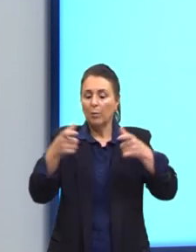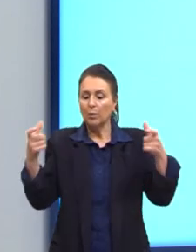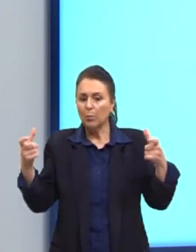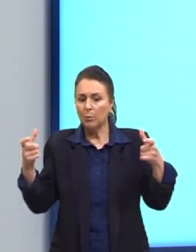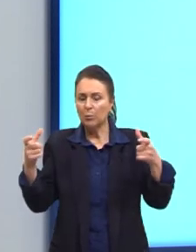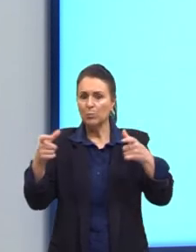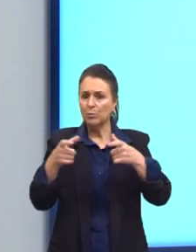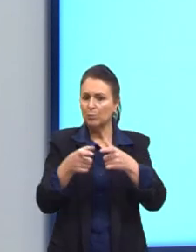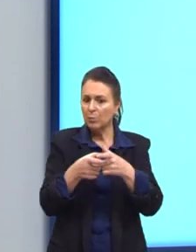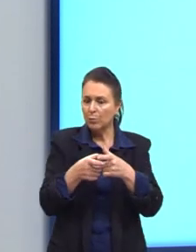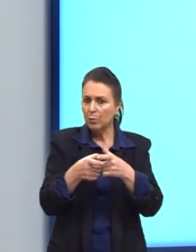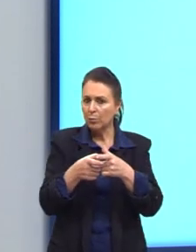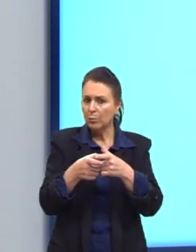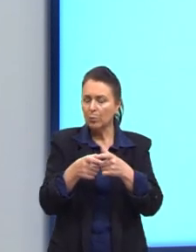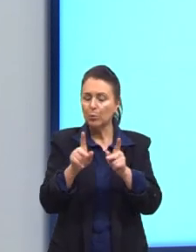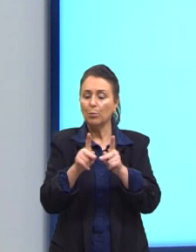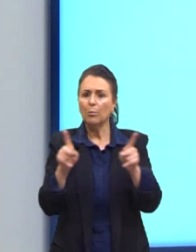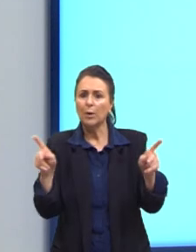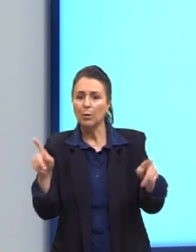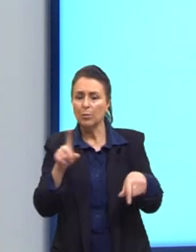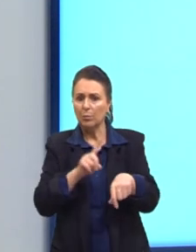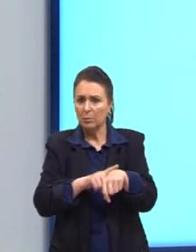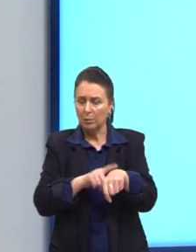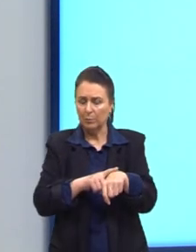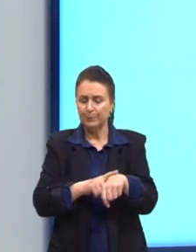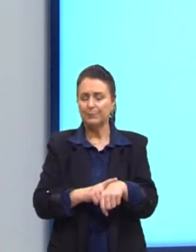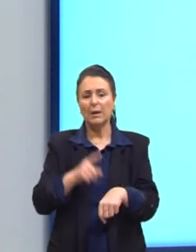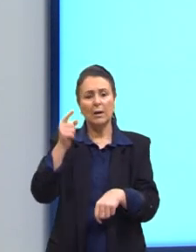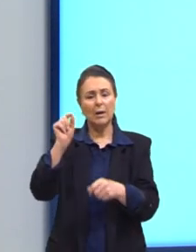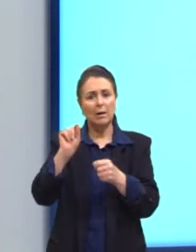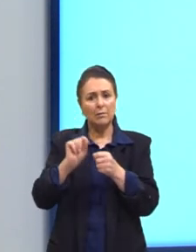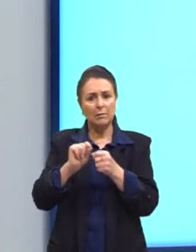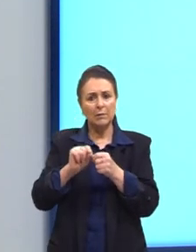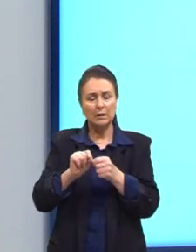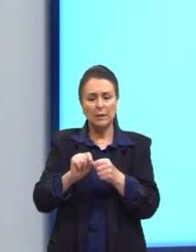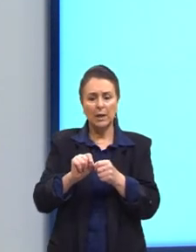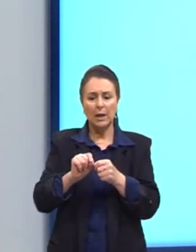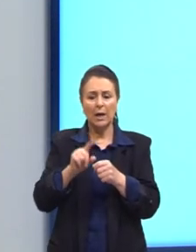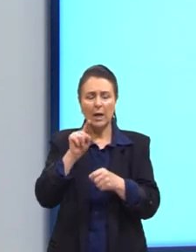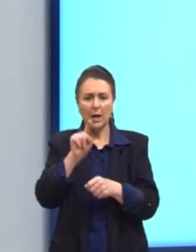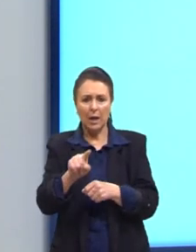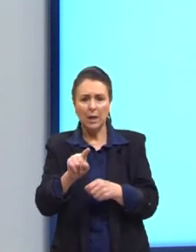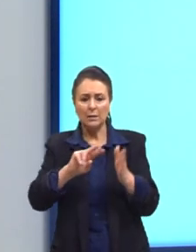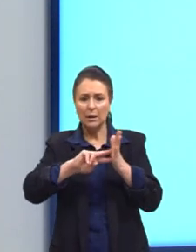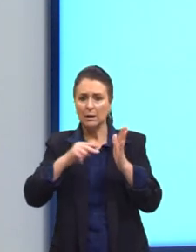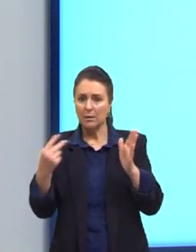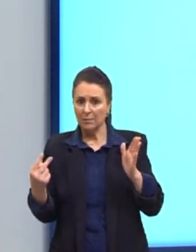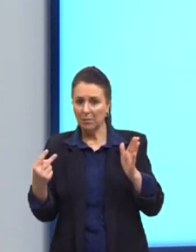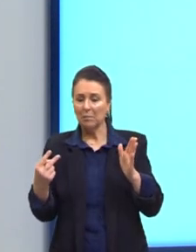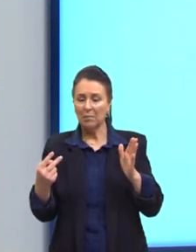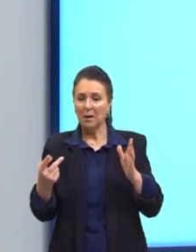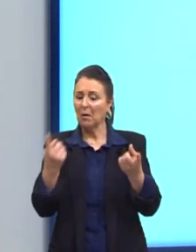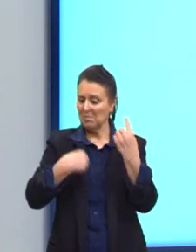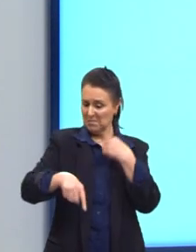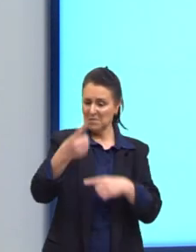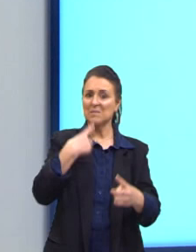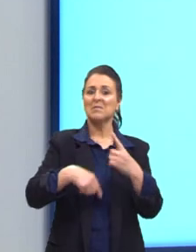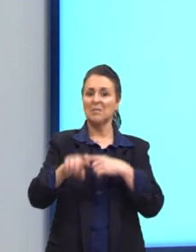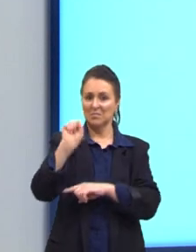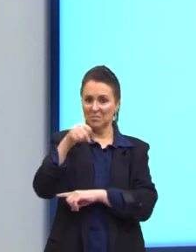diminuiu ao longo de um período. Saber fazer essa associação é a receita para o sucesso. Então,